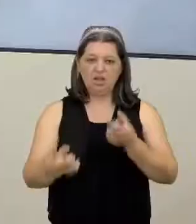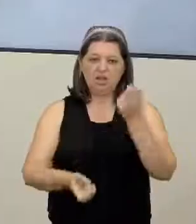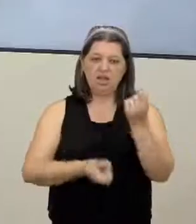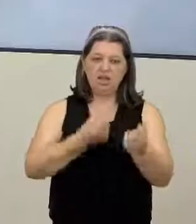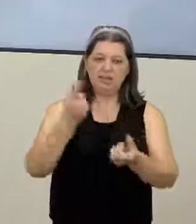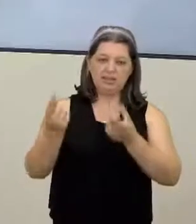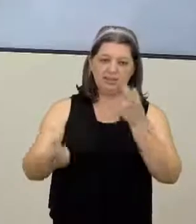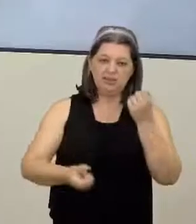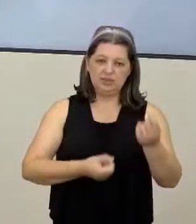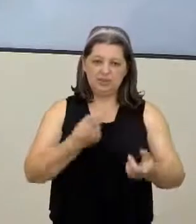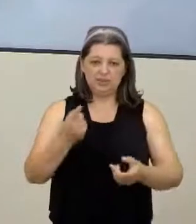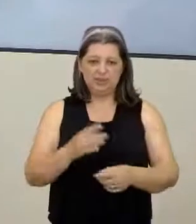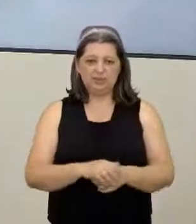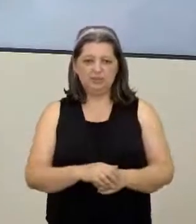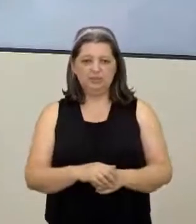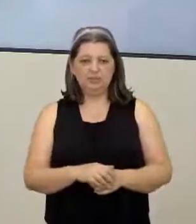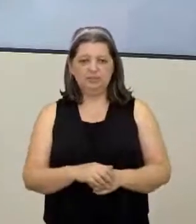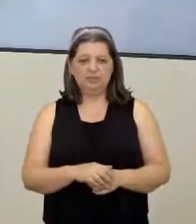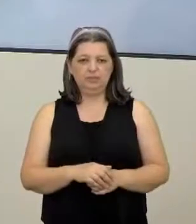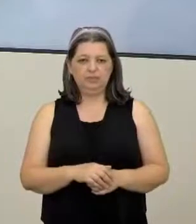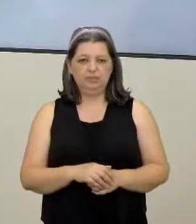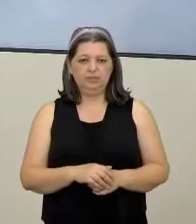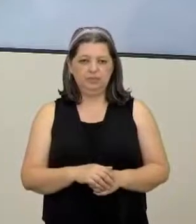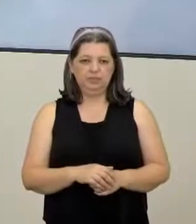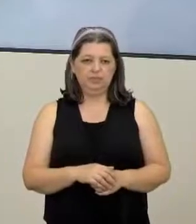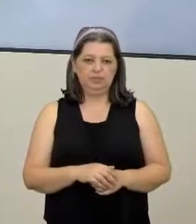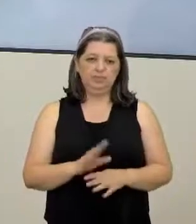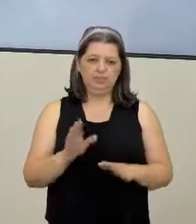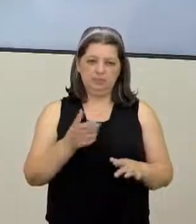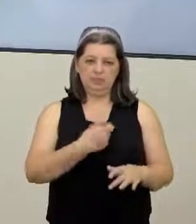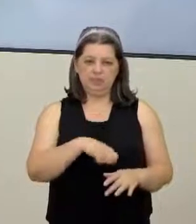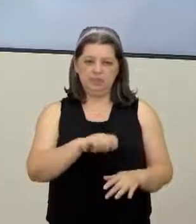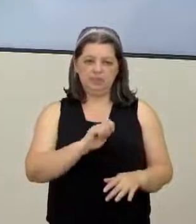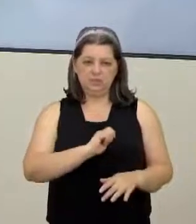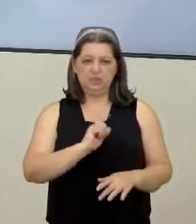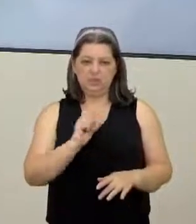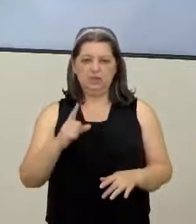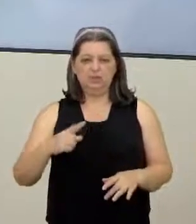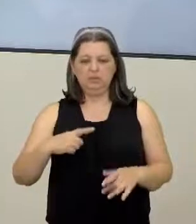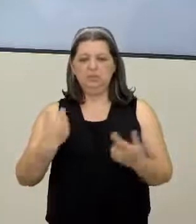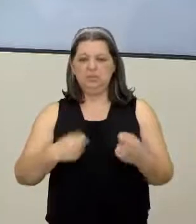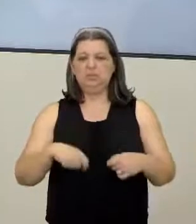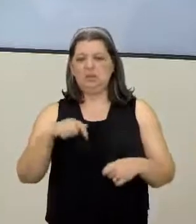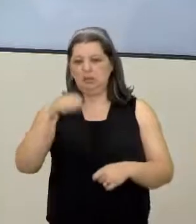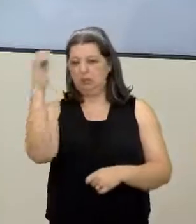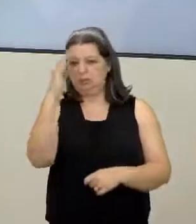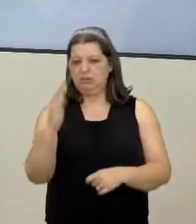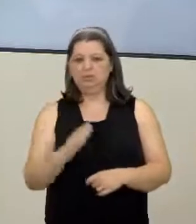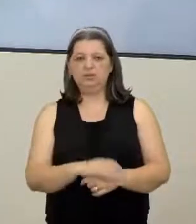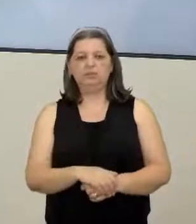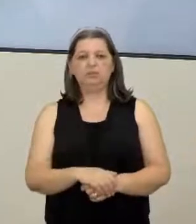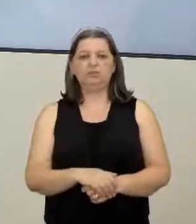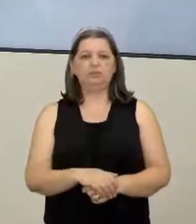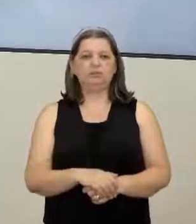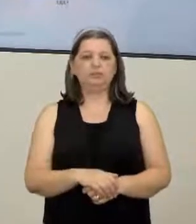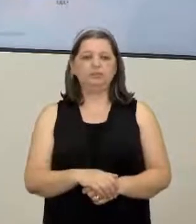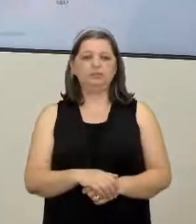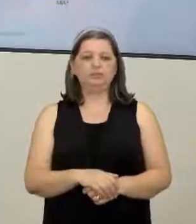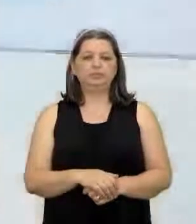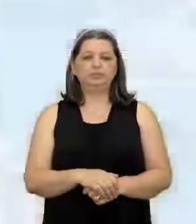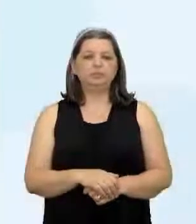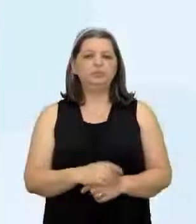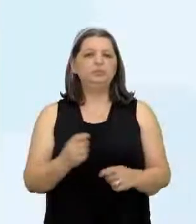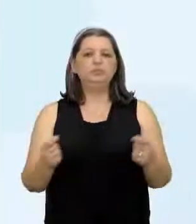Ia tirar todo o atraso lá De tomar banho Que ele teve lá na Espanha Ele ia ter aqui no Brasil Bom vamos lá Estatísticas do